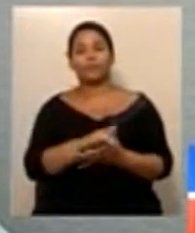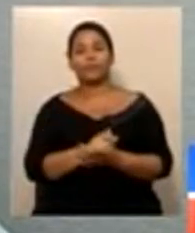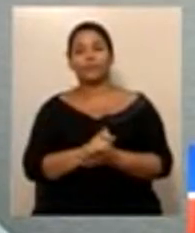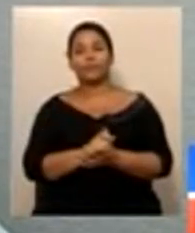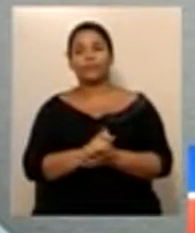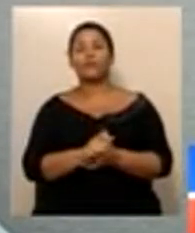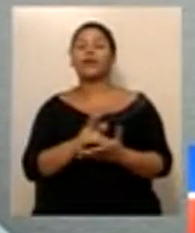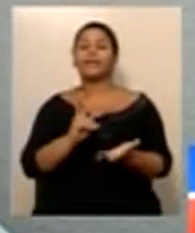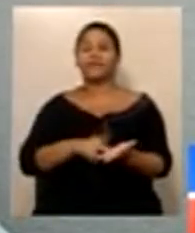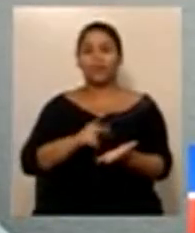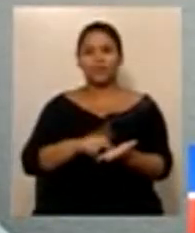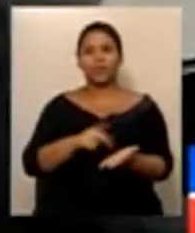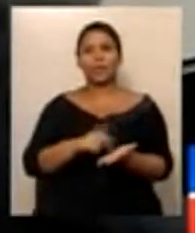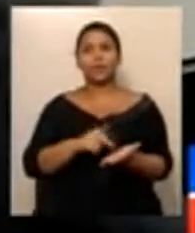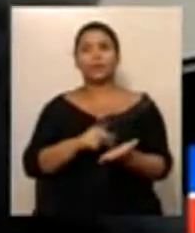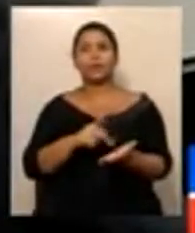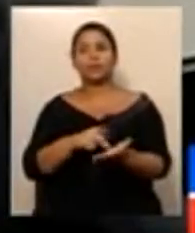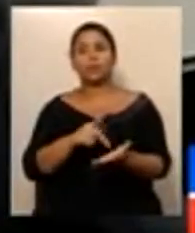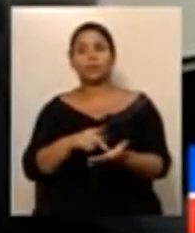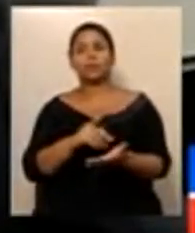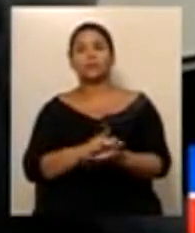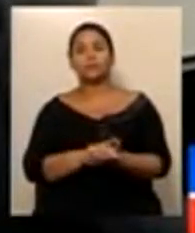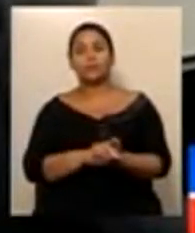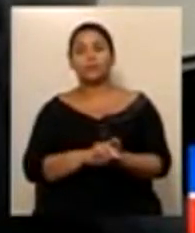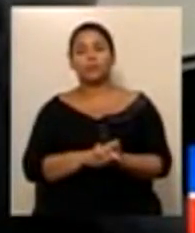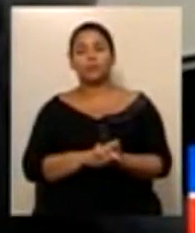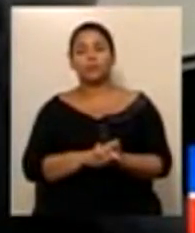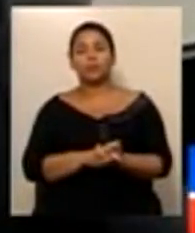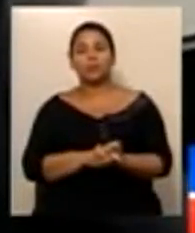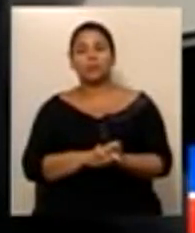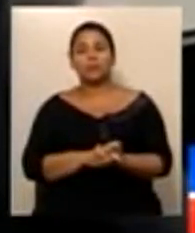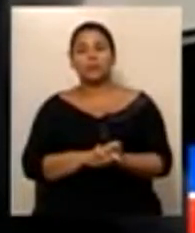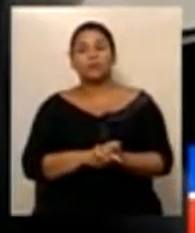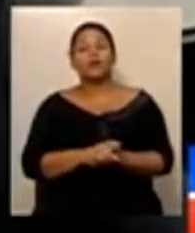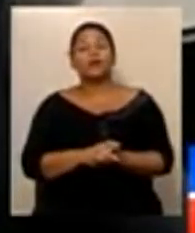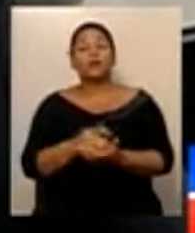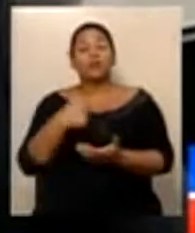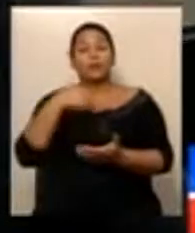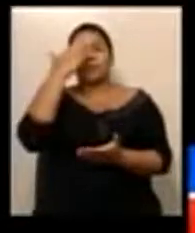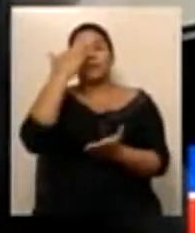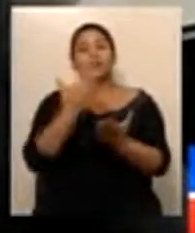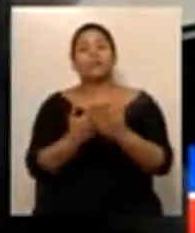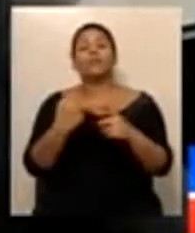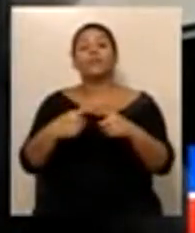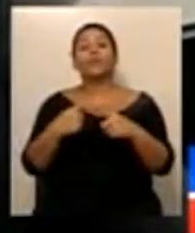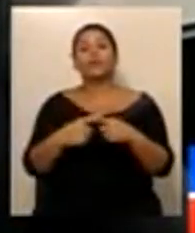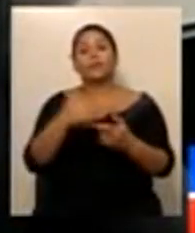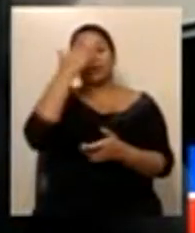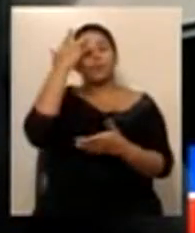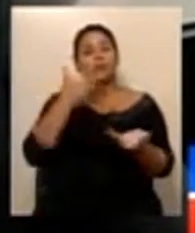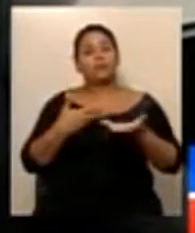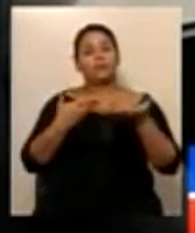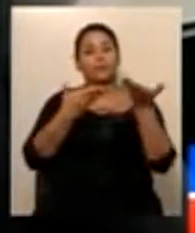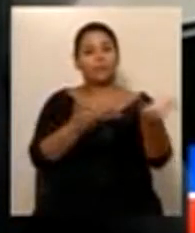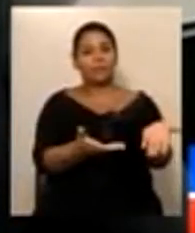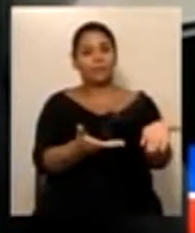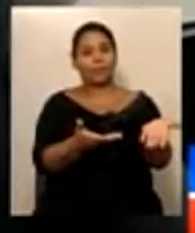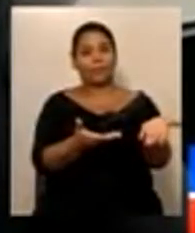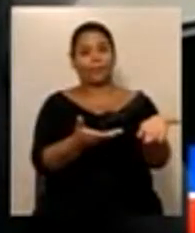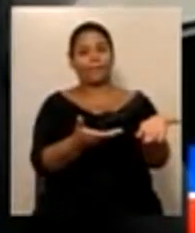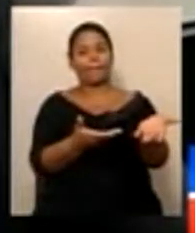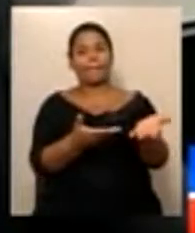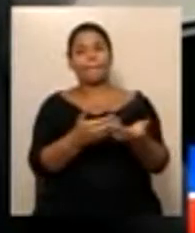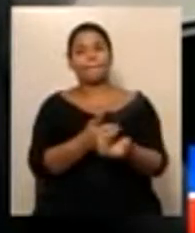conhecimento de que essa matéria está tramitando aqui, até porque eu fui convidado e foi solicitado que